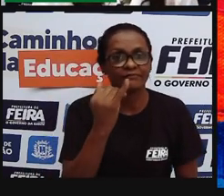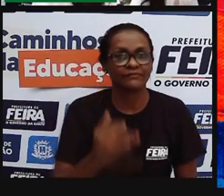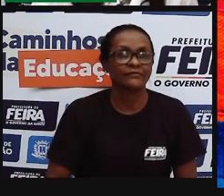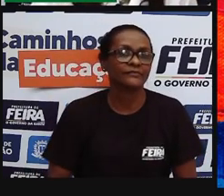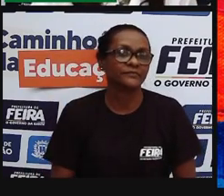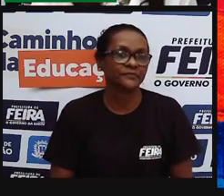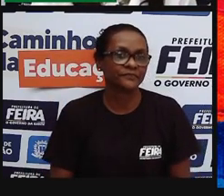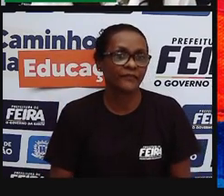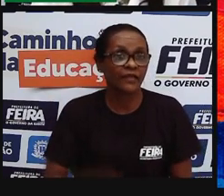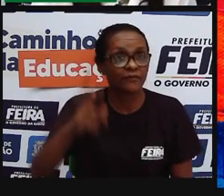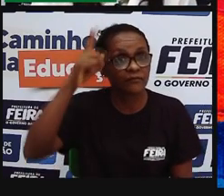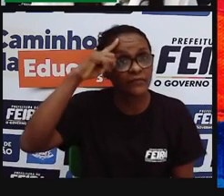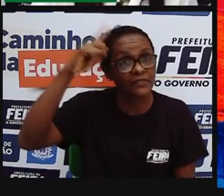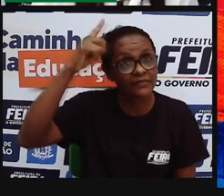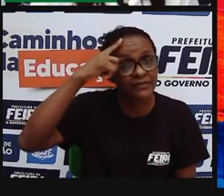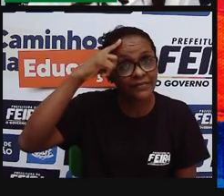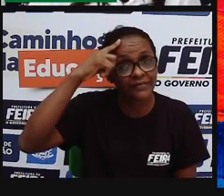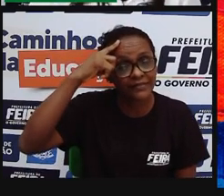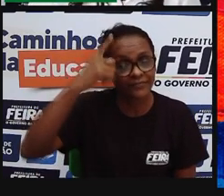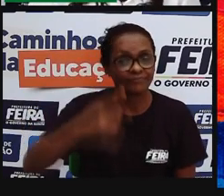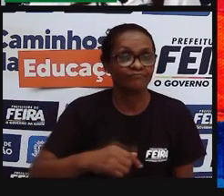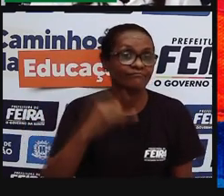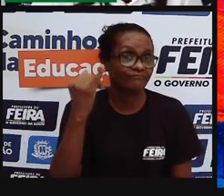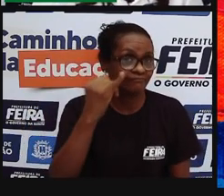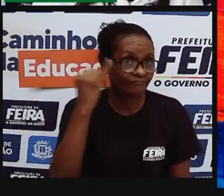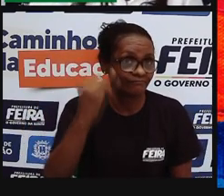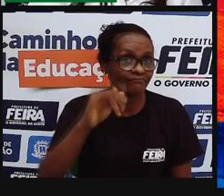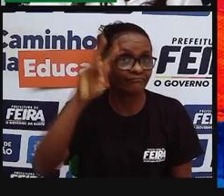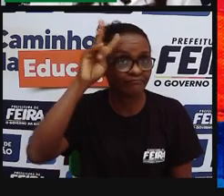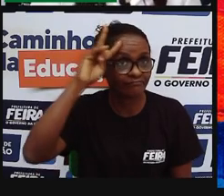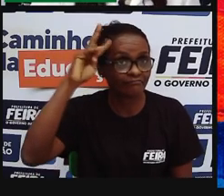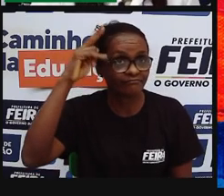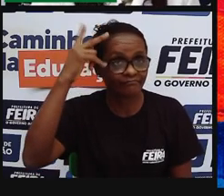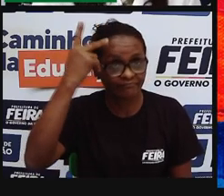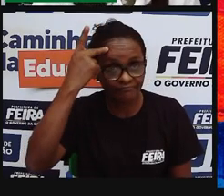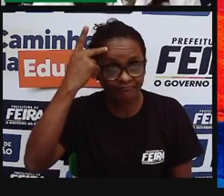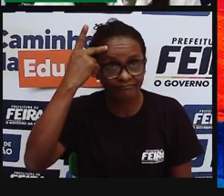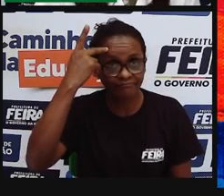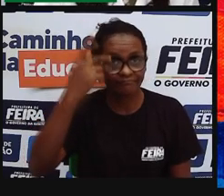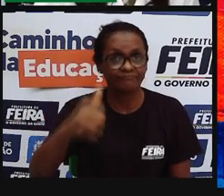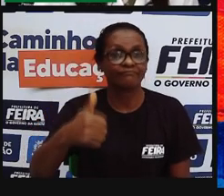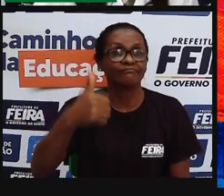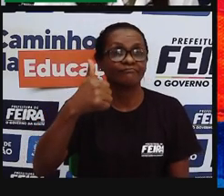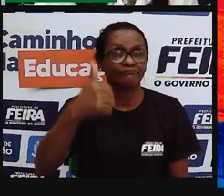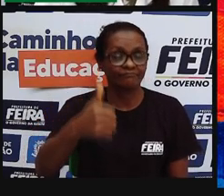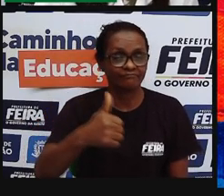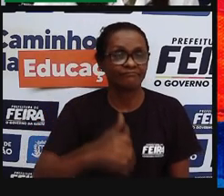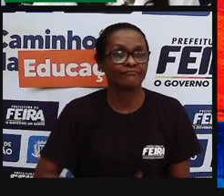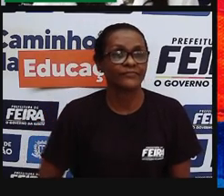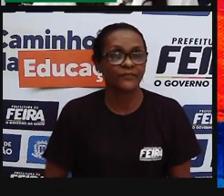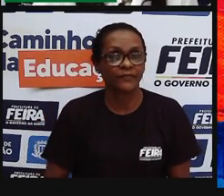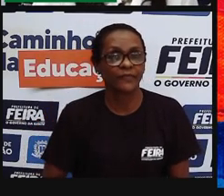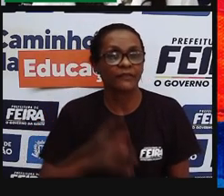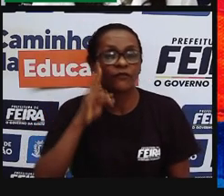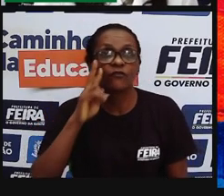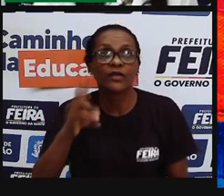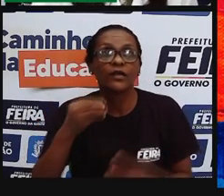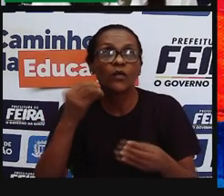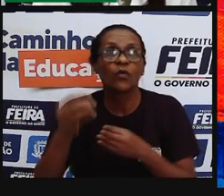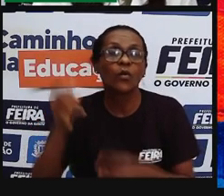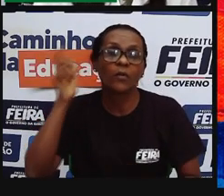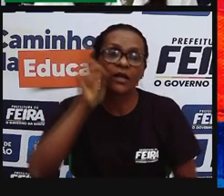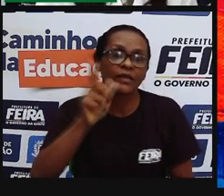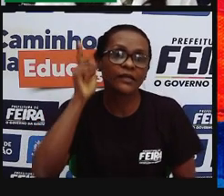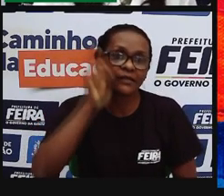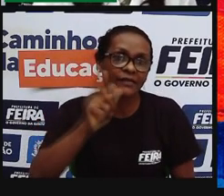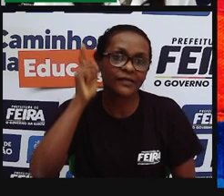né, desse lugar, desse mundo um pouco, é, dentro do, da ideia do lucro, e a gente pensar em